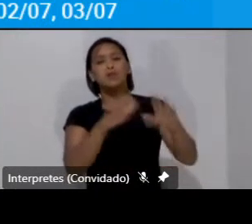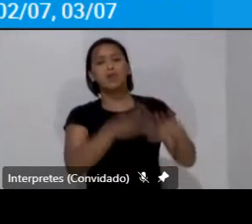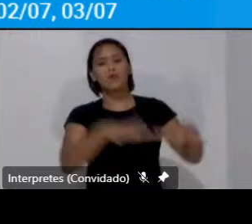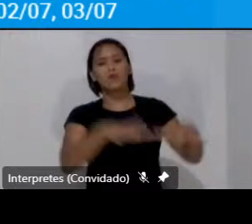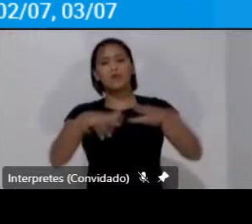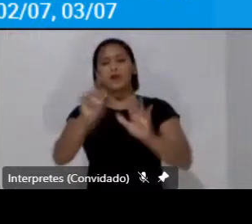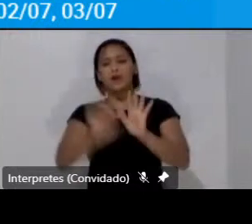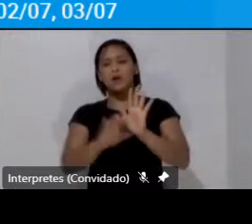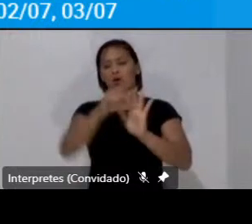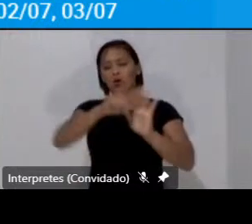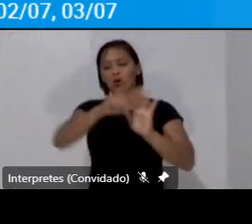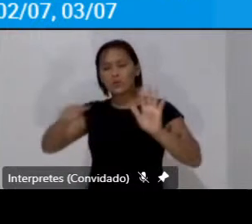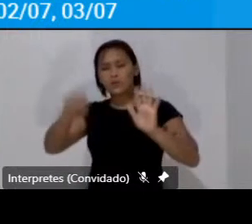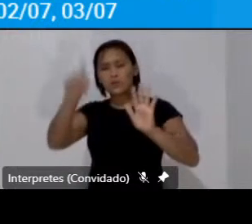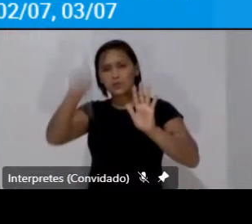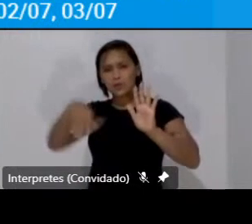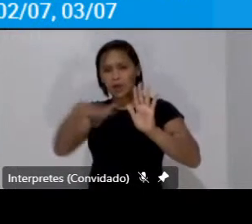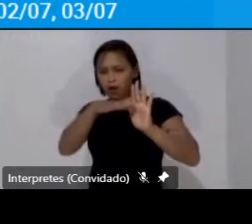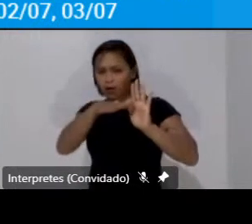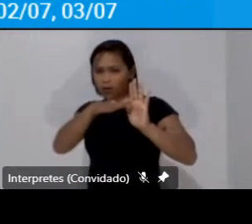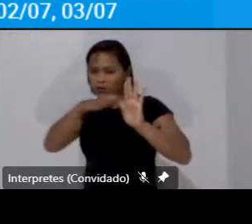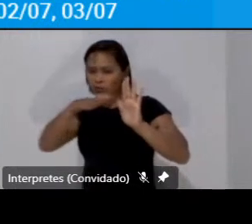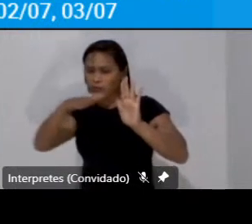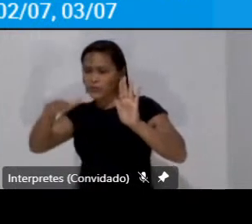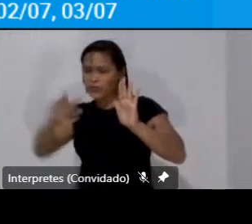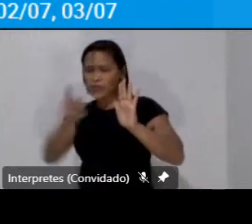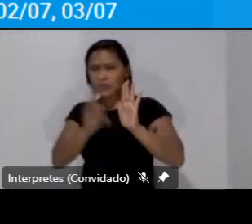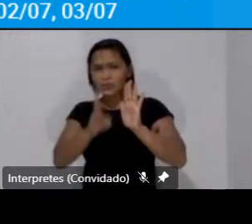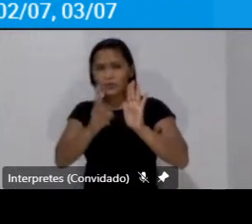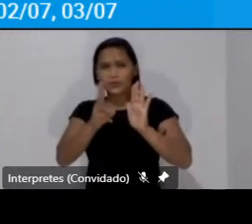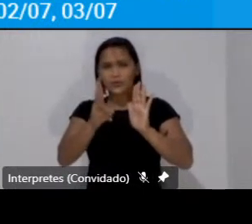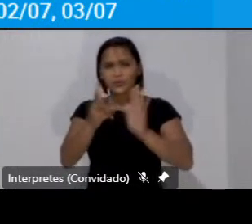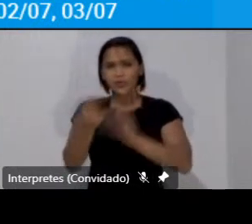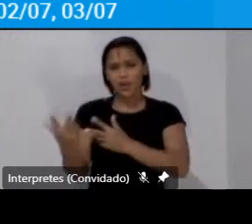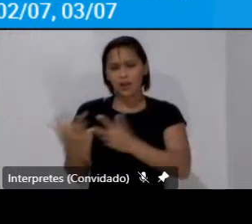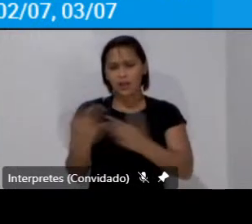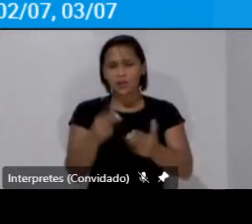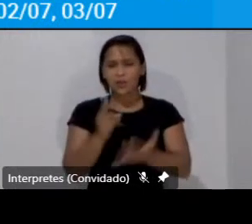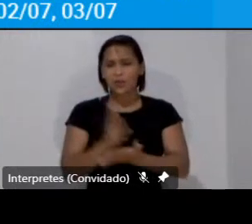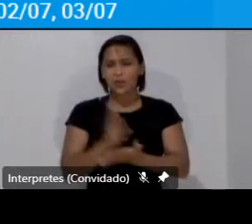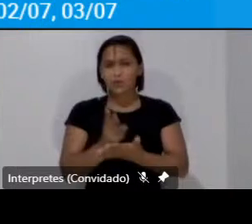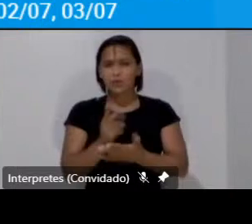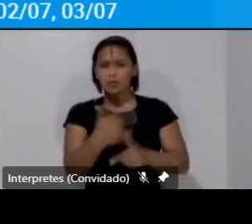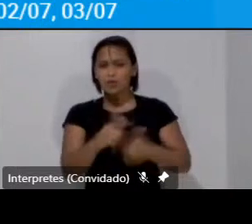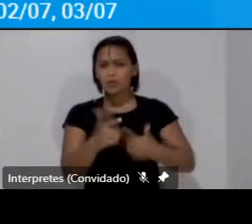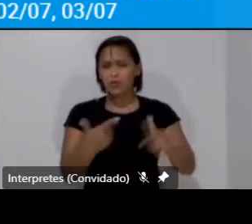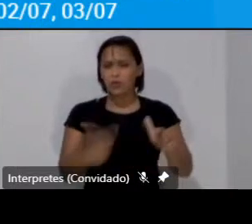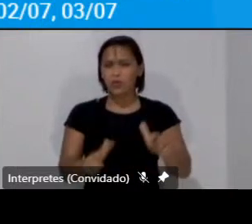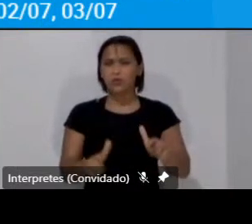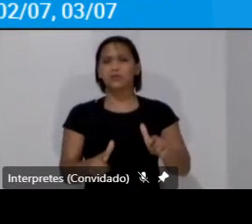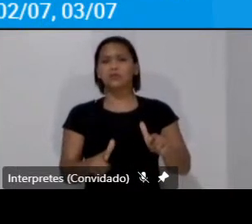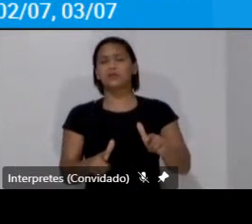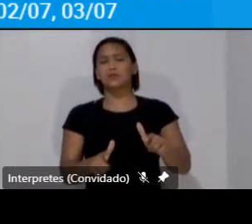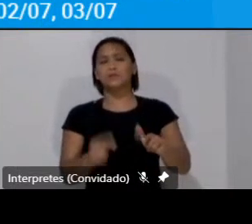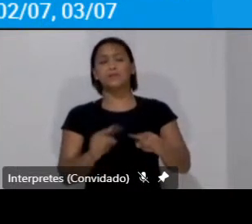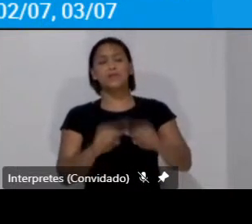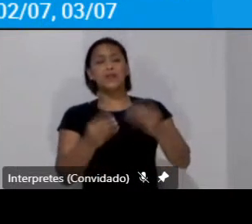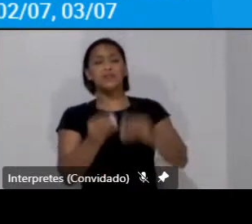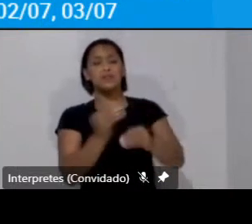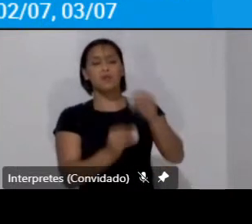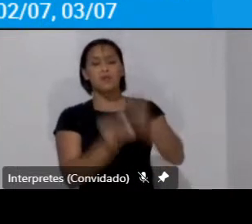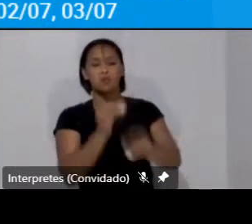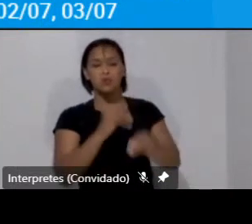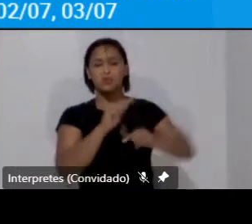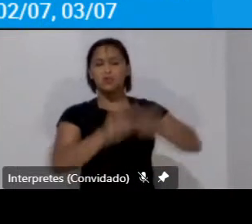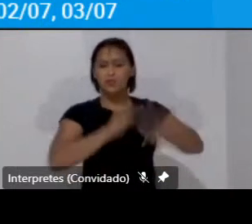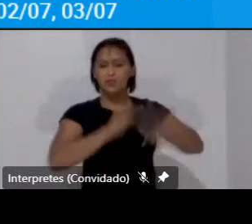no sentido de a mesma atividade porém percorrendo outras localizações então mudou de emprego